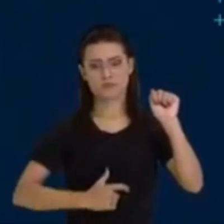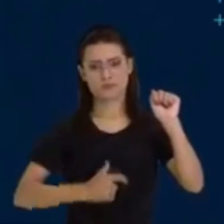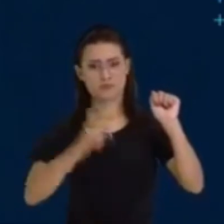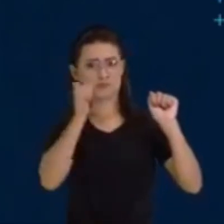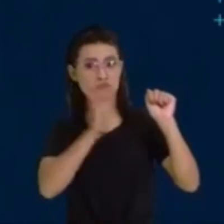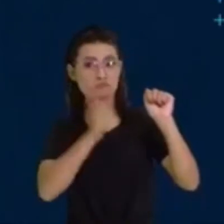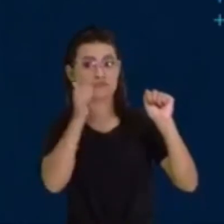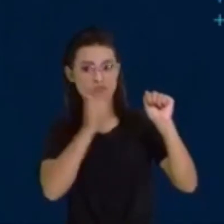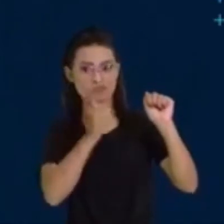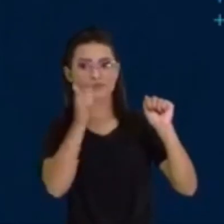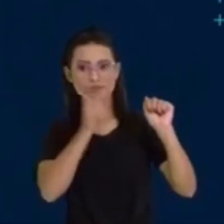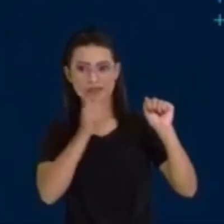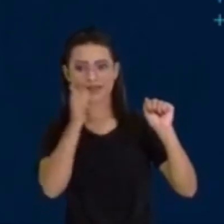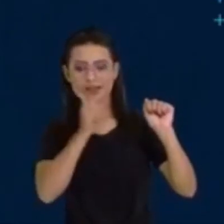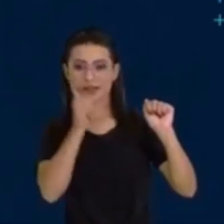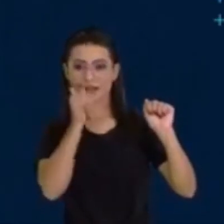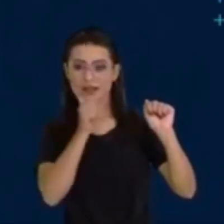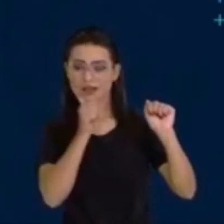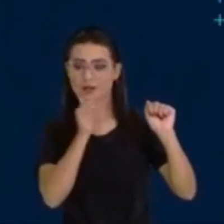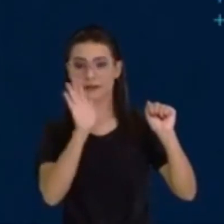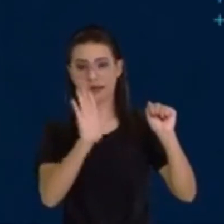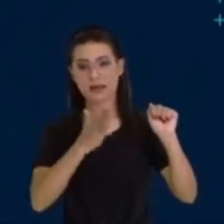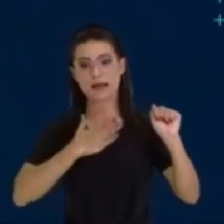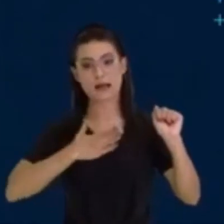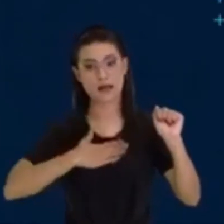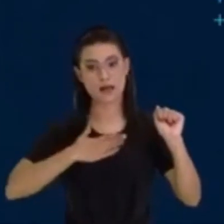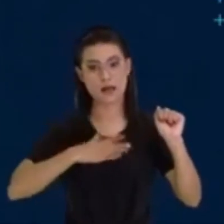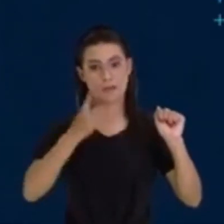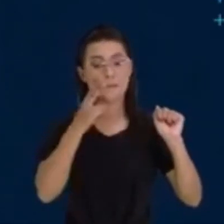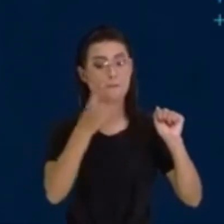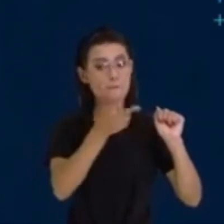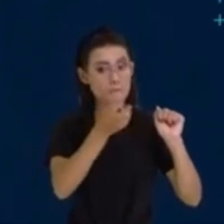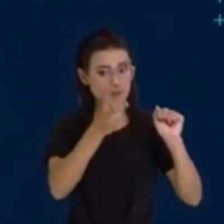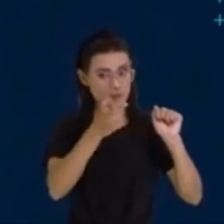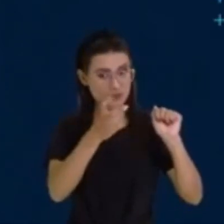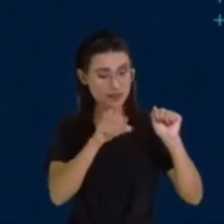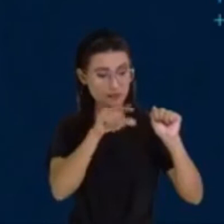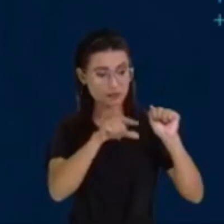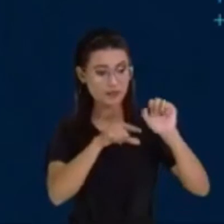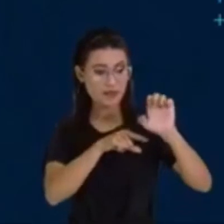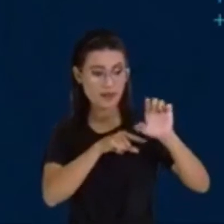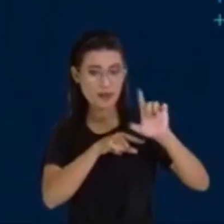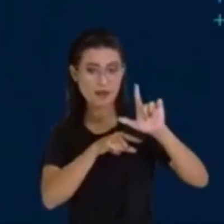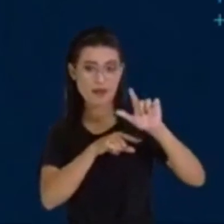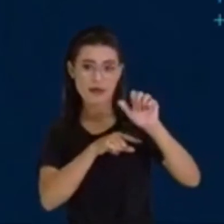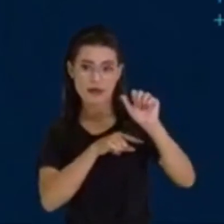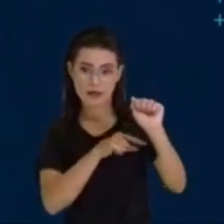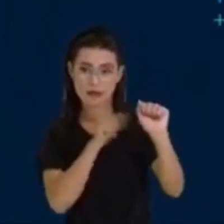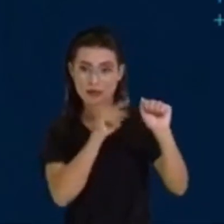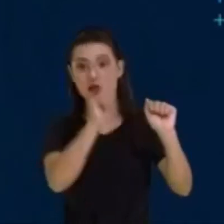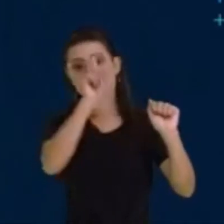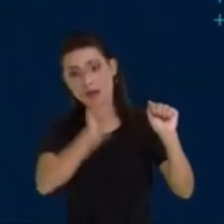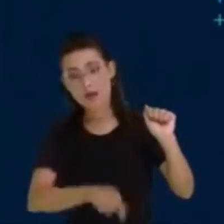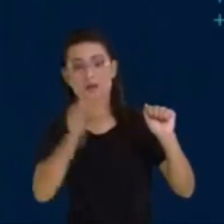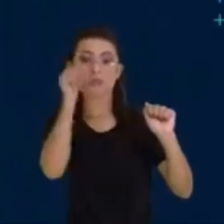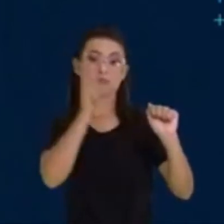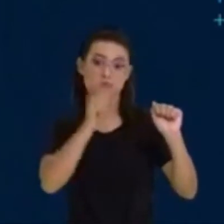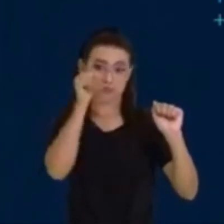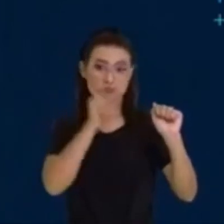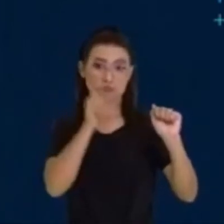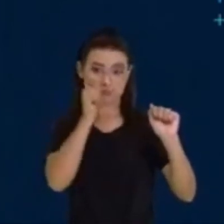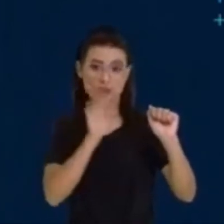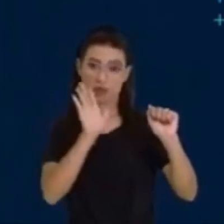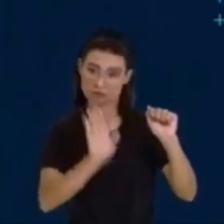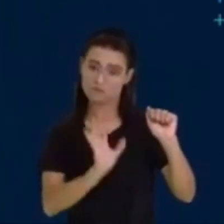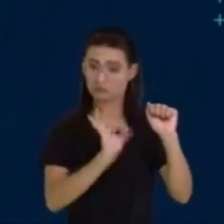Olha essa inferência que o leitor está fazendo. Só pode se tratar, lógico, de um ser do